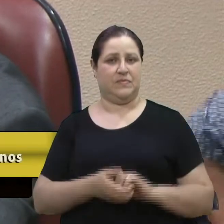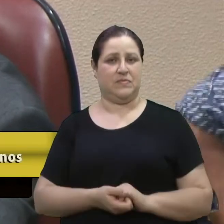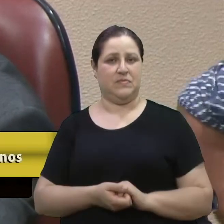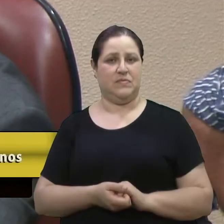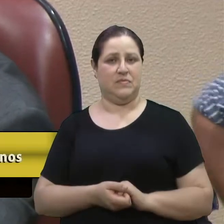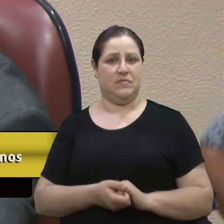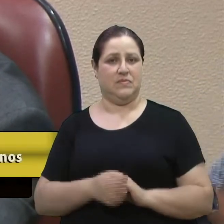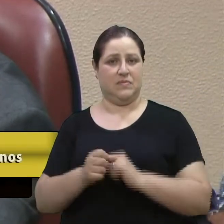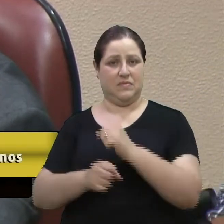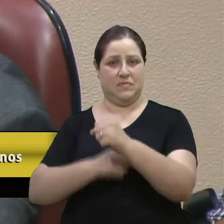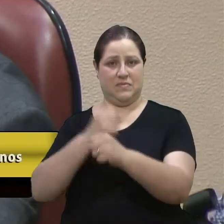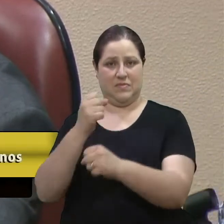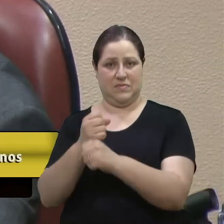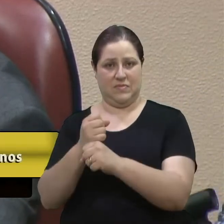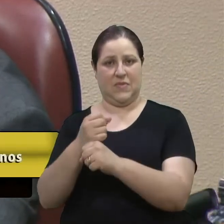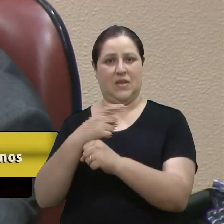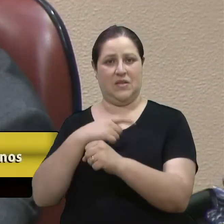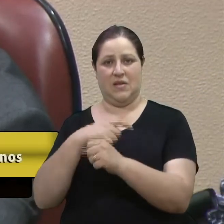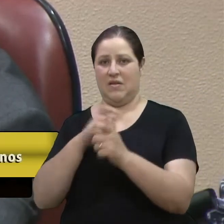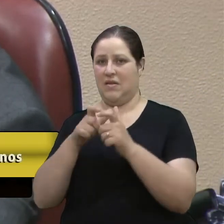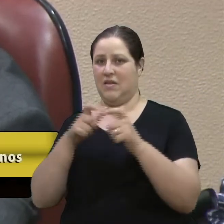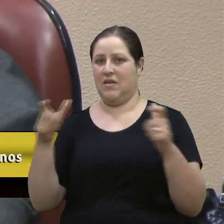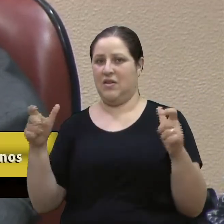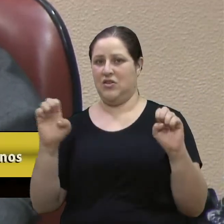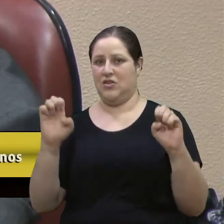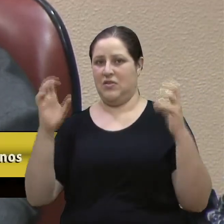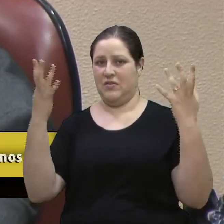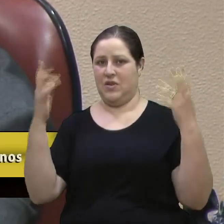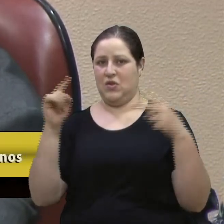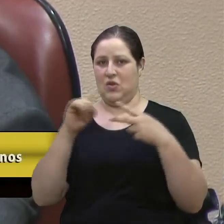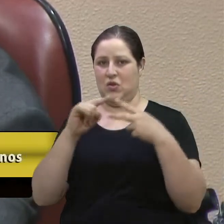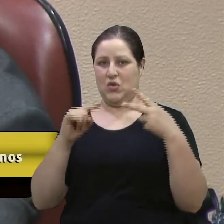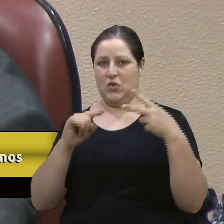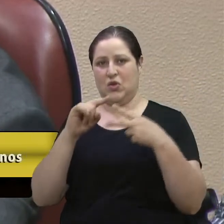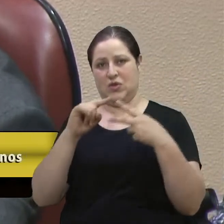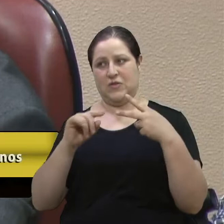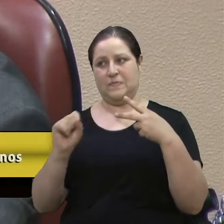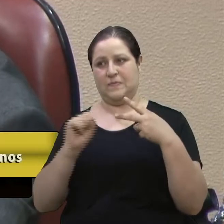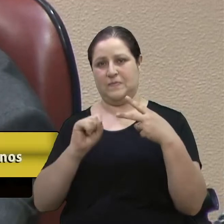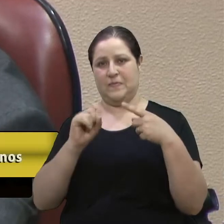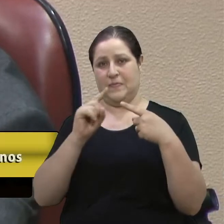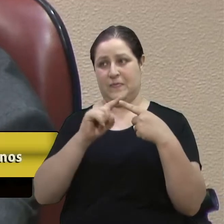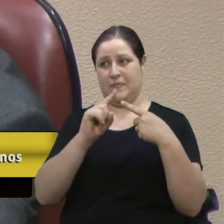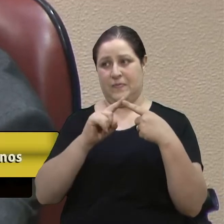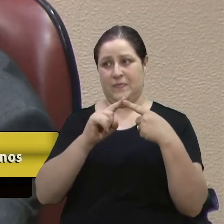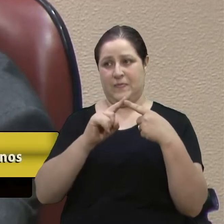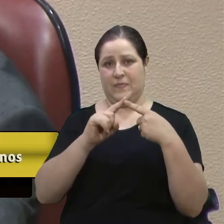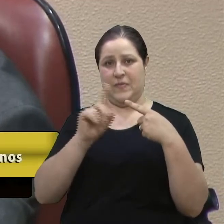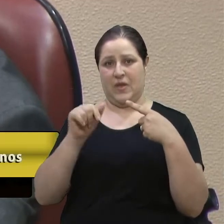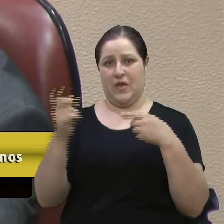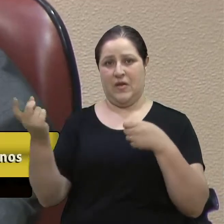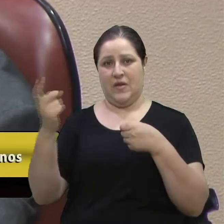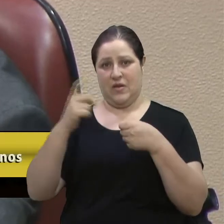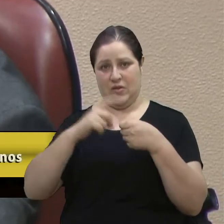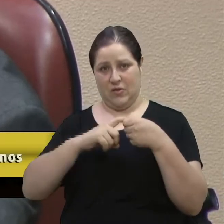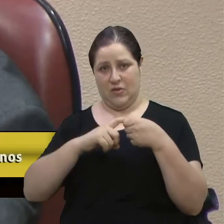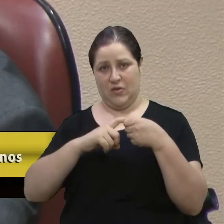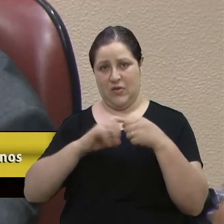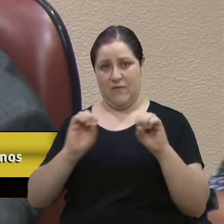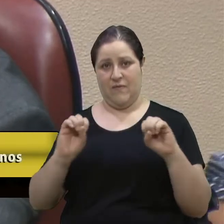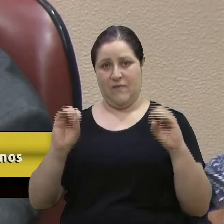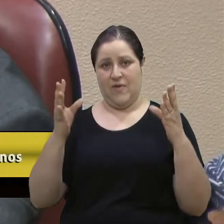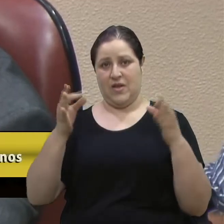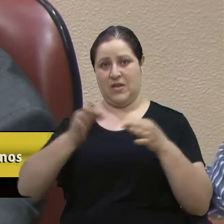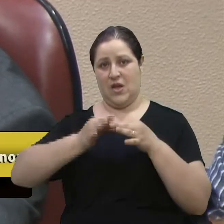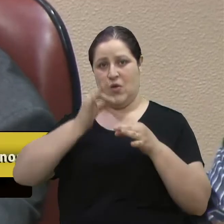ano de 2022, grandes eventos. Dois grandes eventos, eu posso dizer aqui. O primeiro é o retorno na nossa Festa da UF